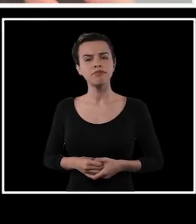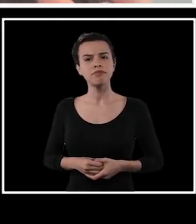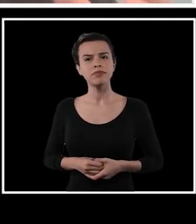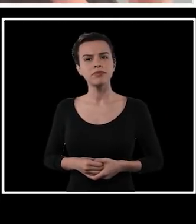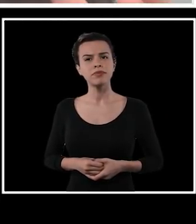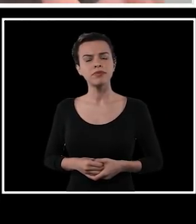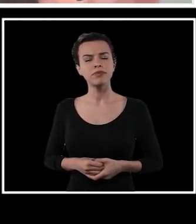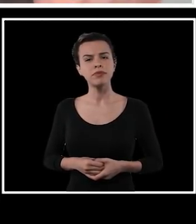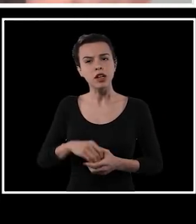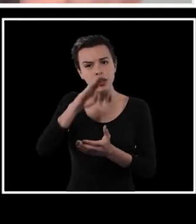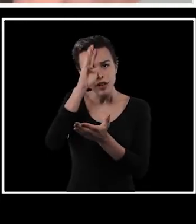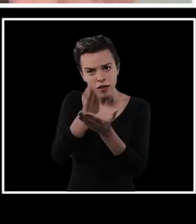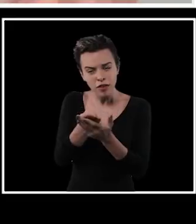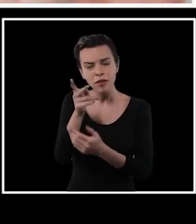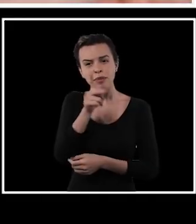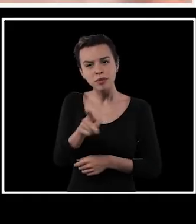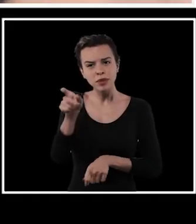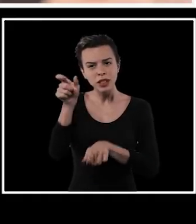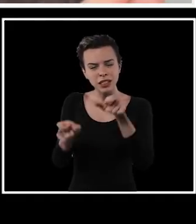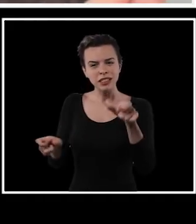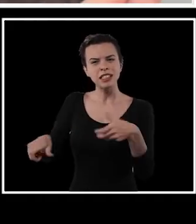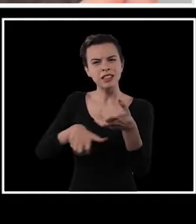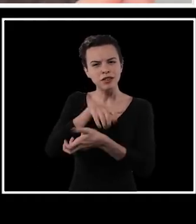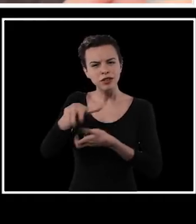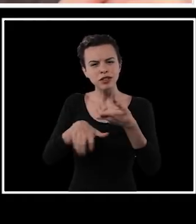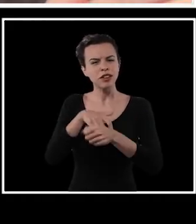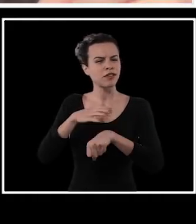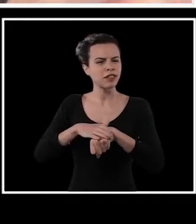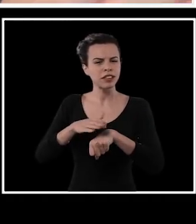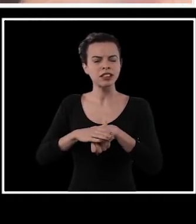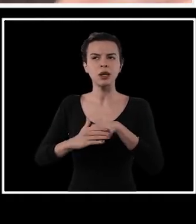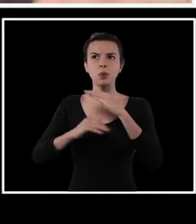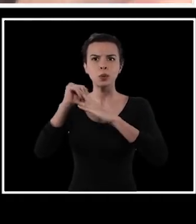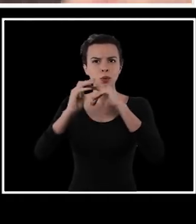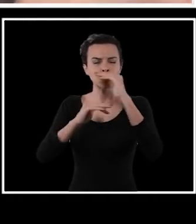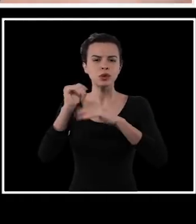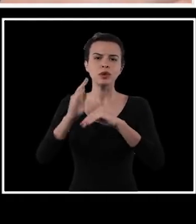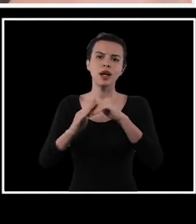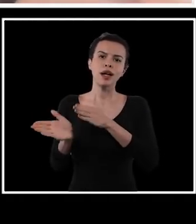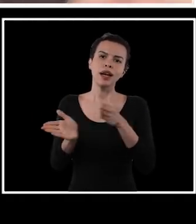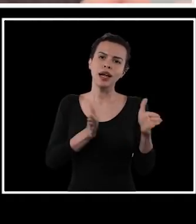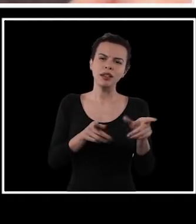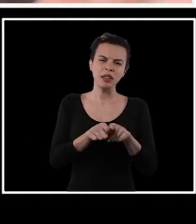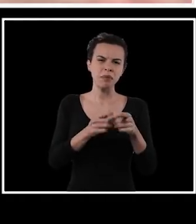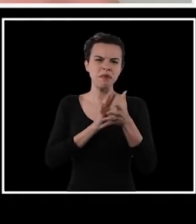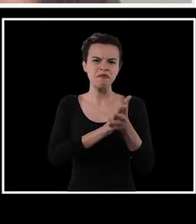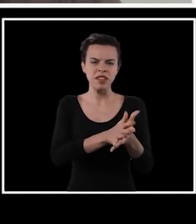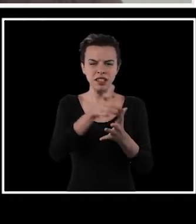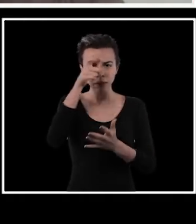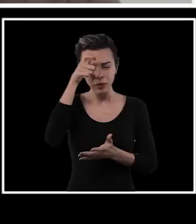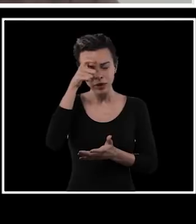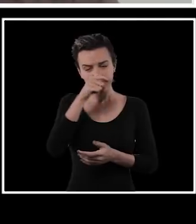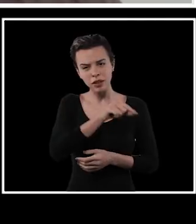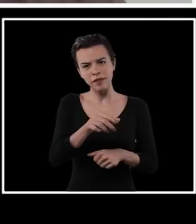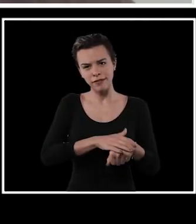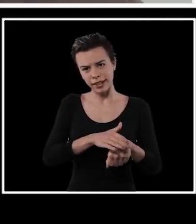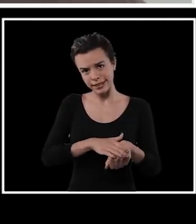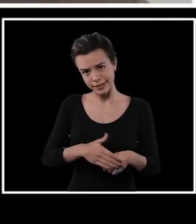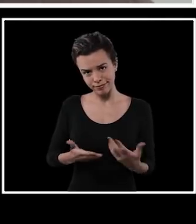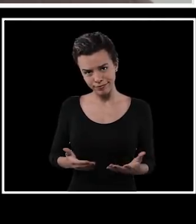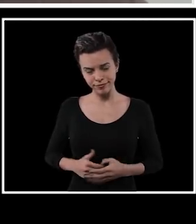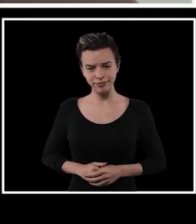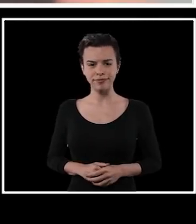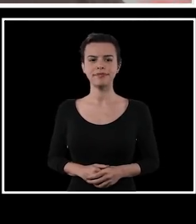depósito de confiança em professores para revolucionarem, fazerem, construírem ao mesmo tempo essa demonização